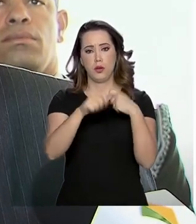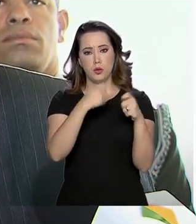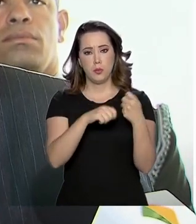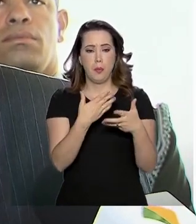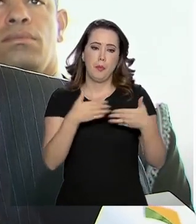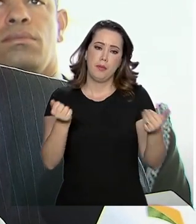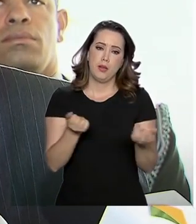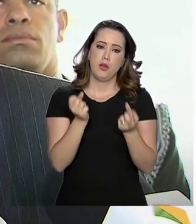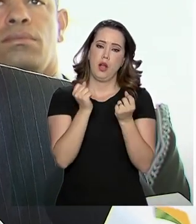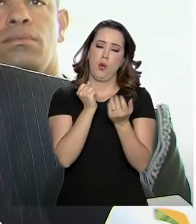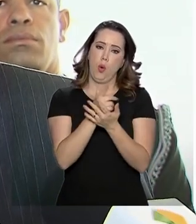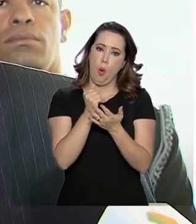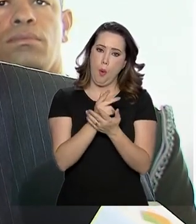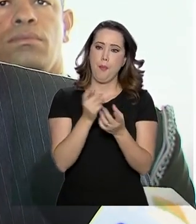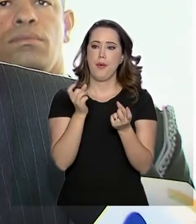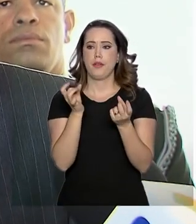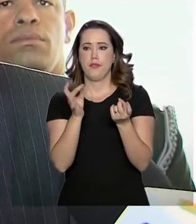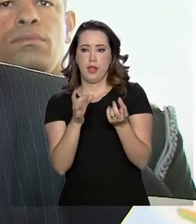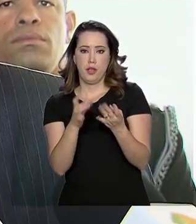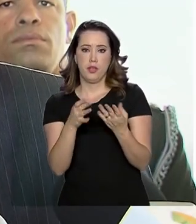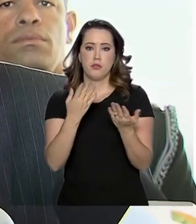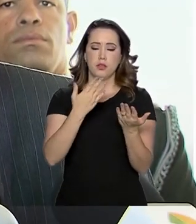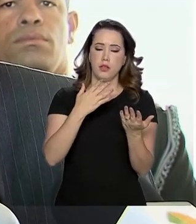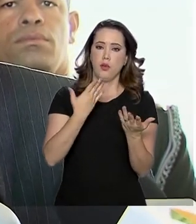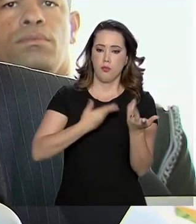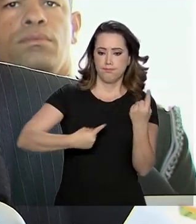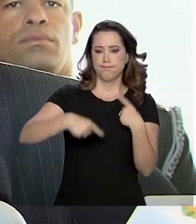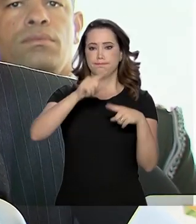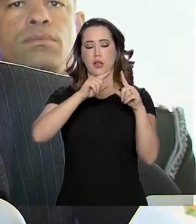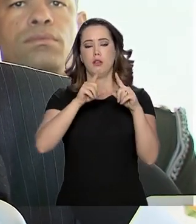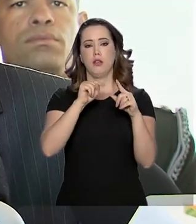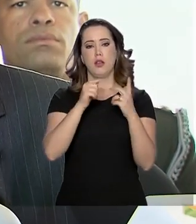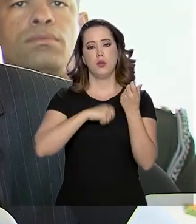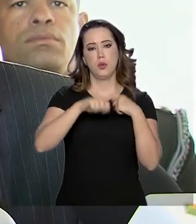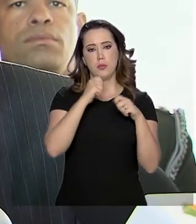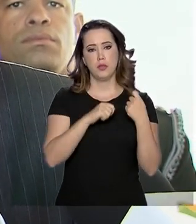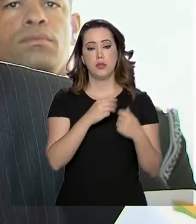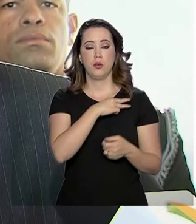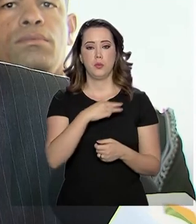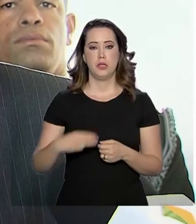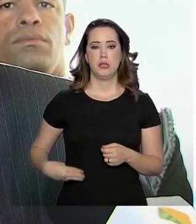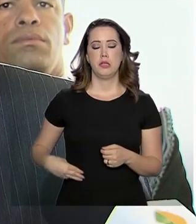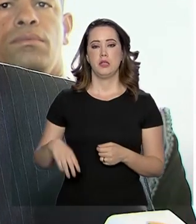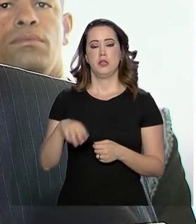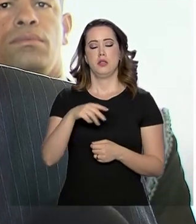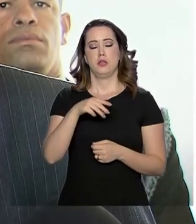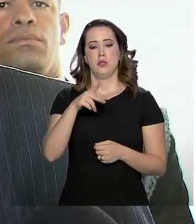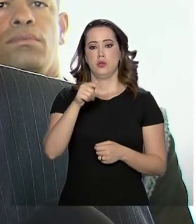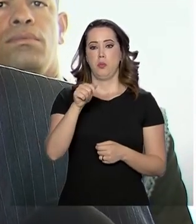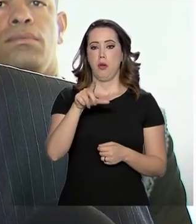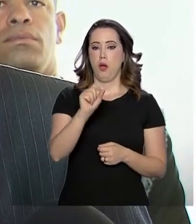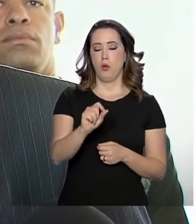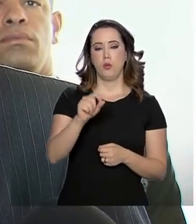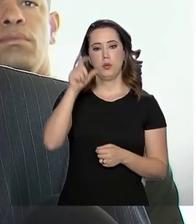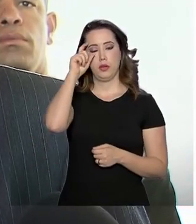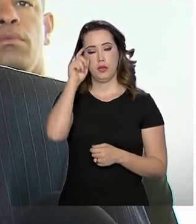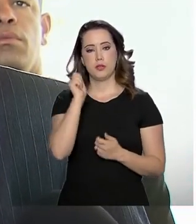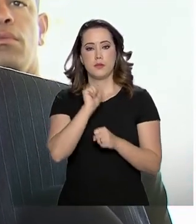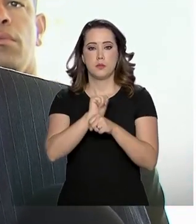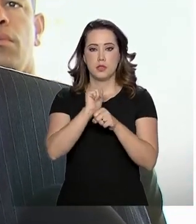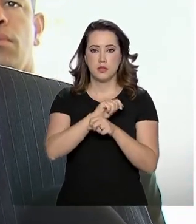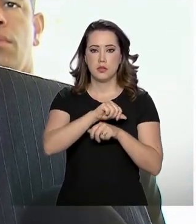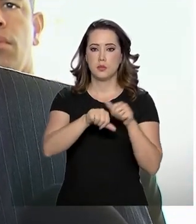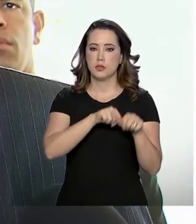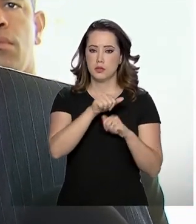colocar assim, que gira a roda. Então, o ministro Paulo Guedes estava aguardando a passagem da reforma da Previdência para